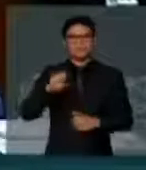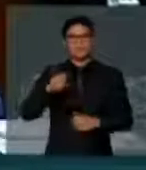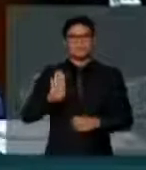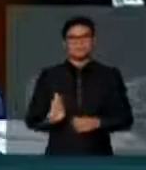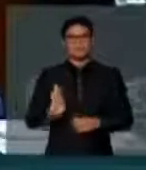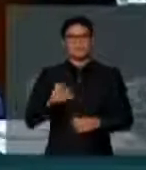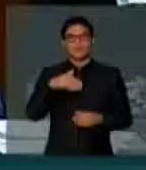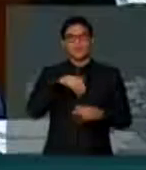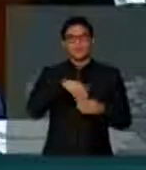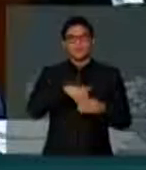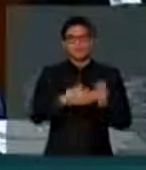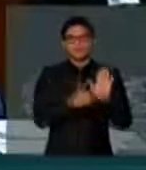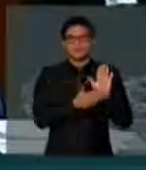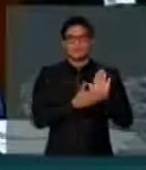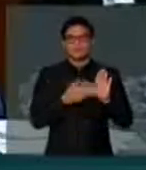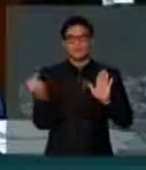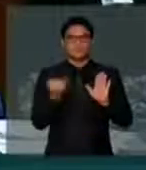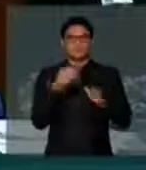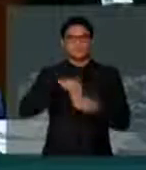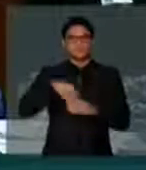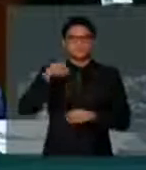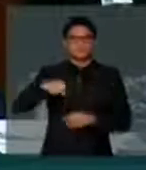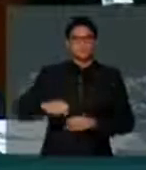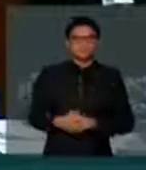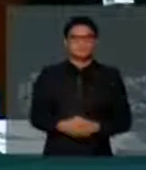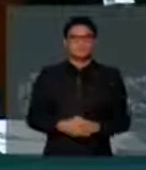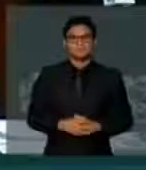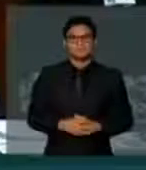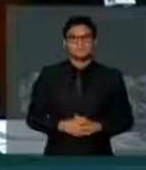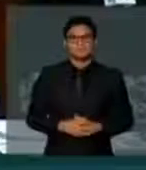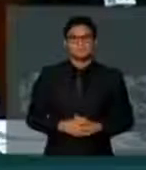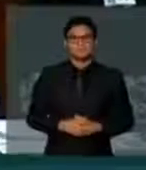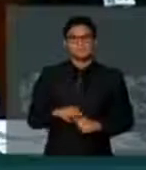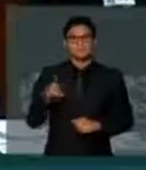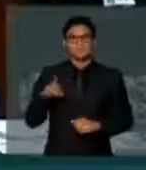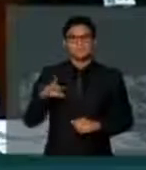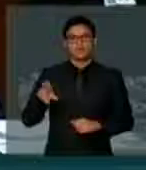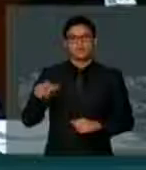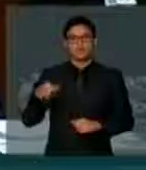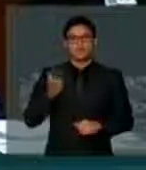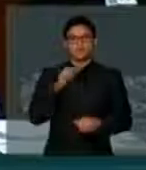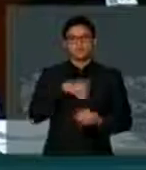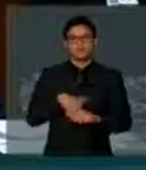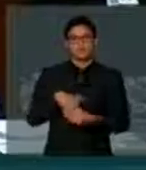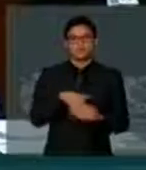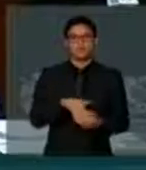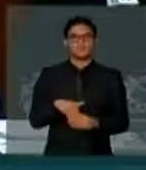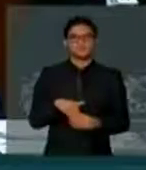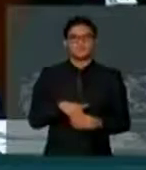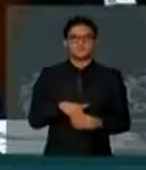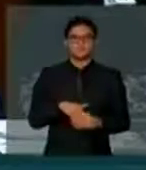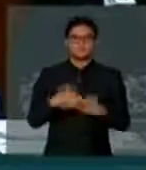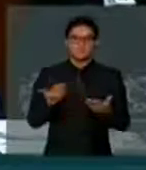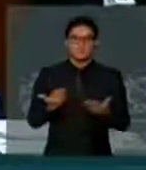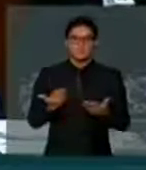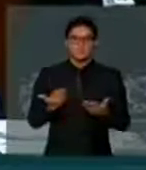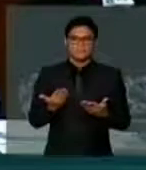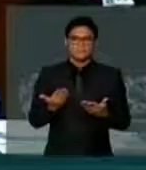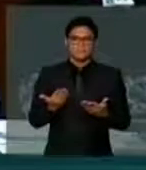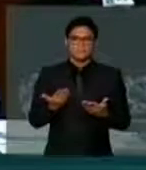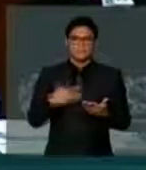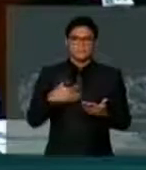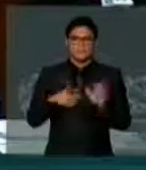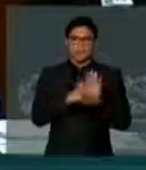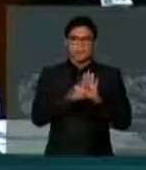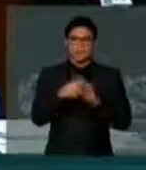A grande importância do projeto, senhor presidente, o PSB vota sim. Como vota o Democratas. Senhor presidente, embora a lei